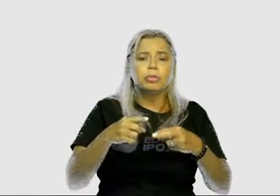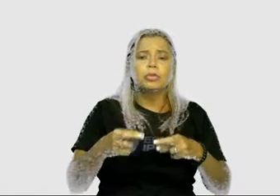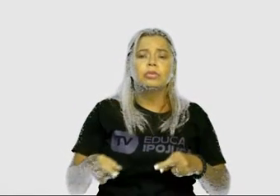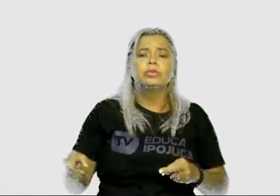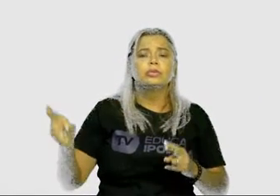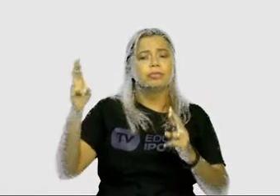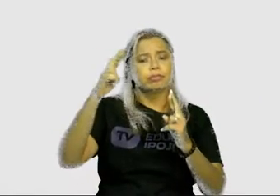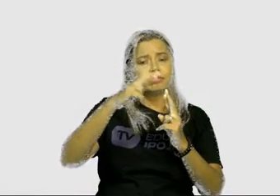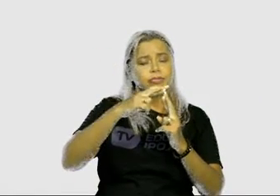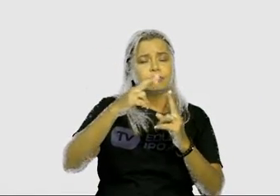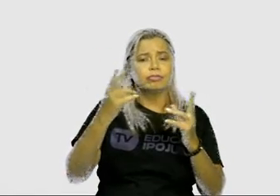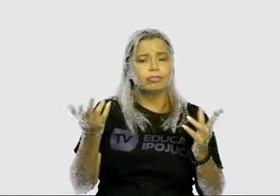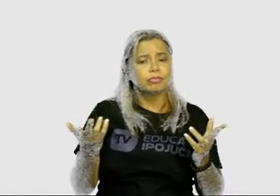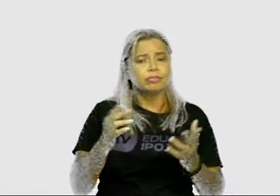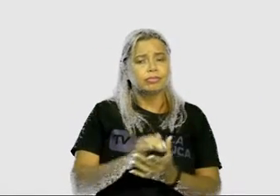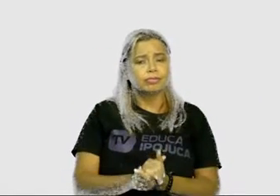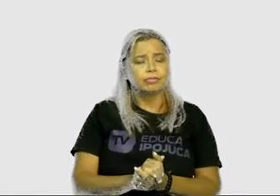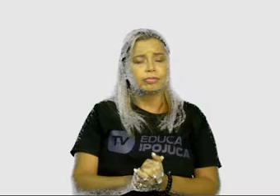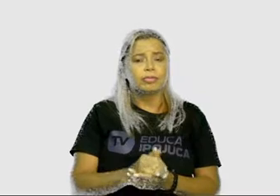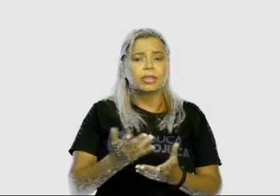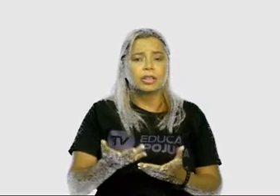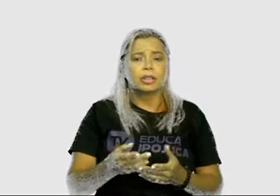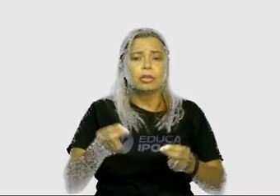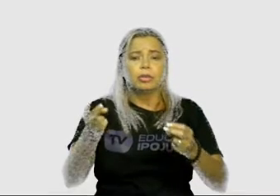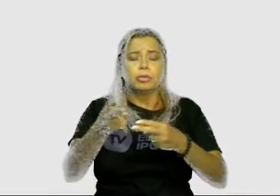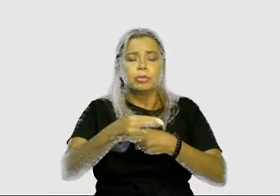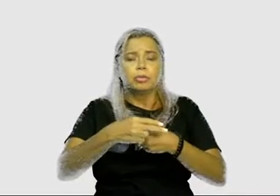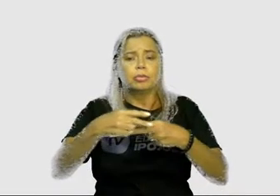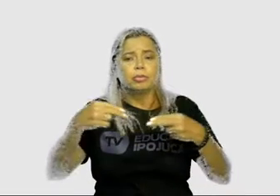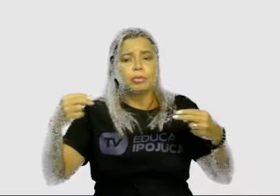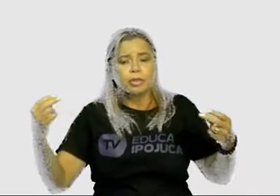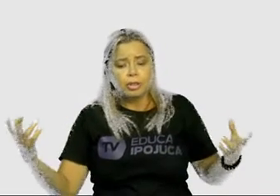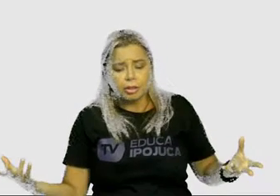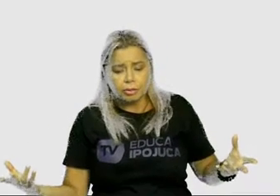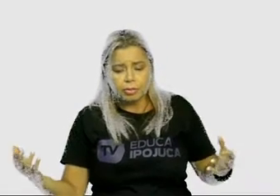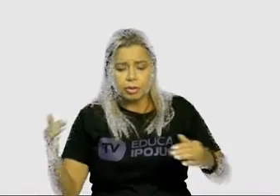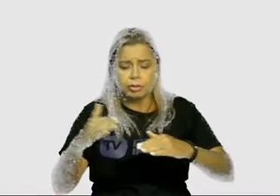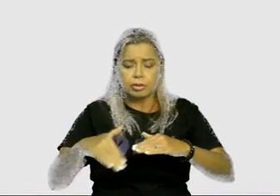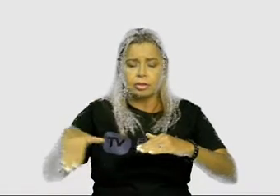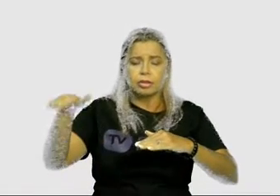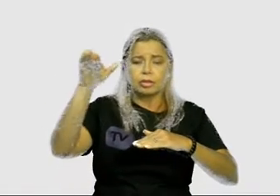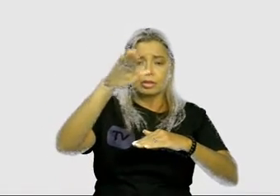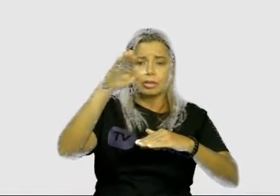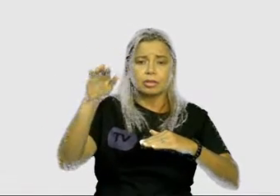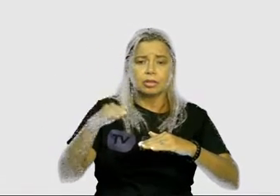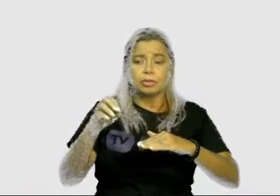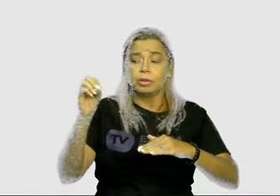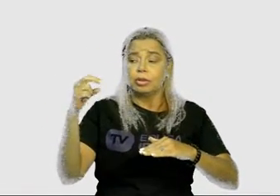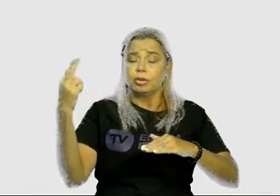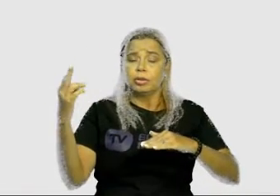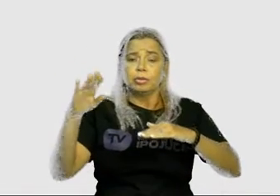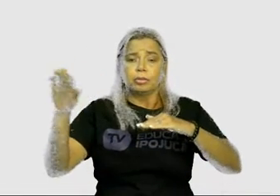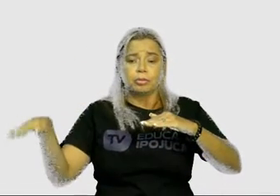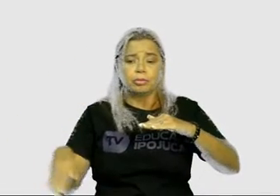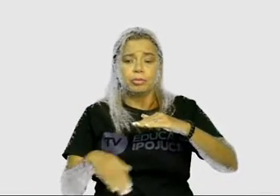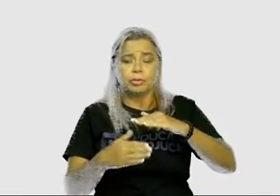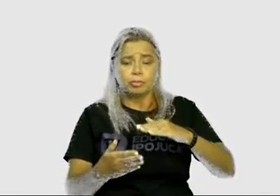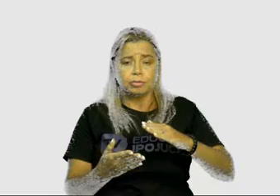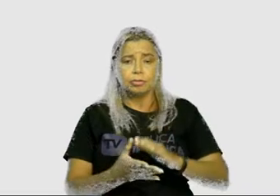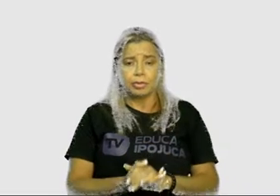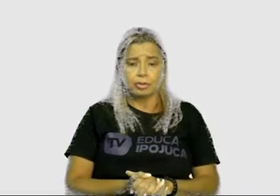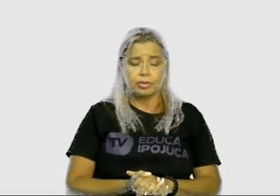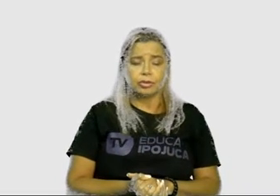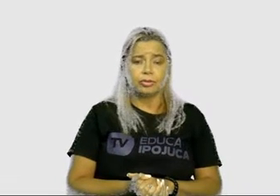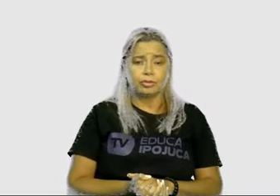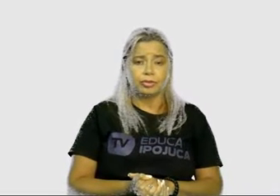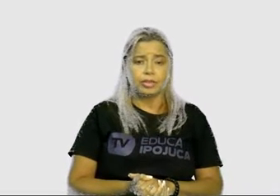em cima ou embaixo, é importante determinar um ponto de referência, como foi citado. Se a